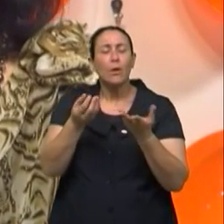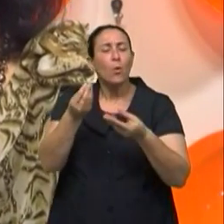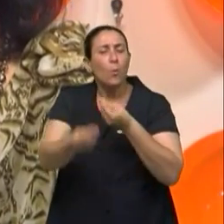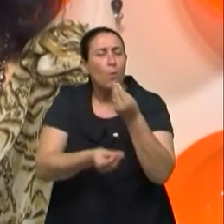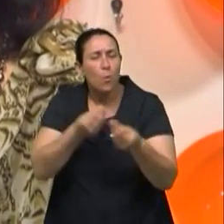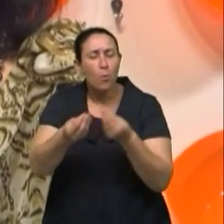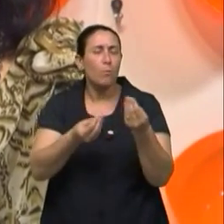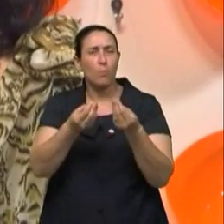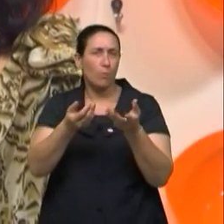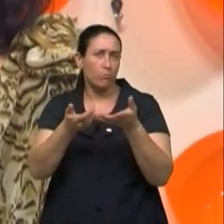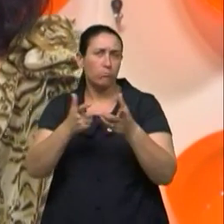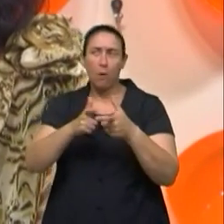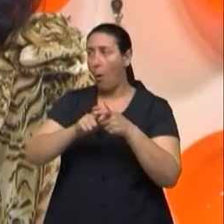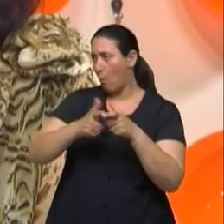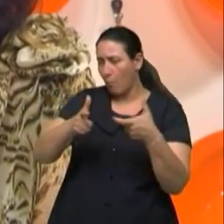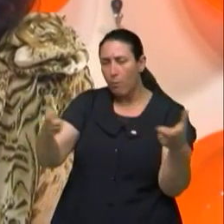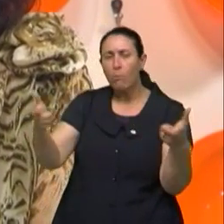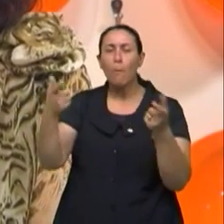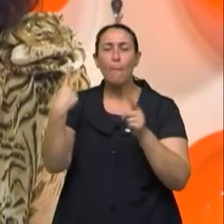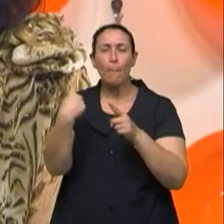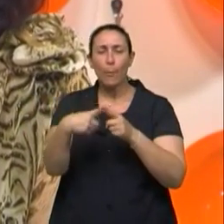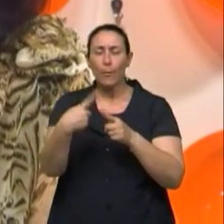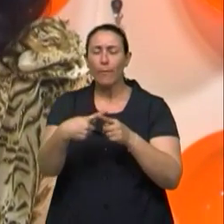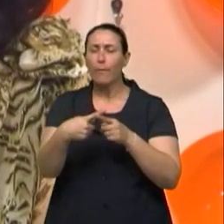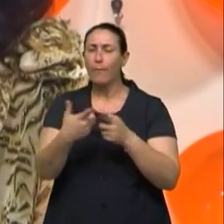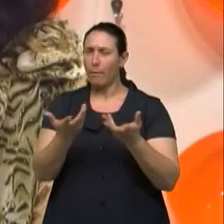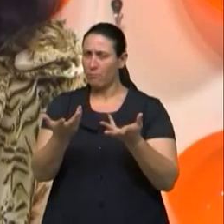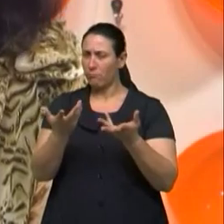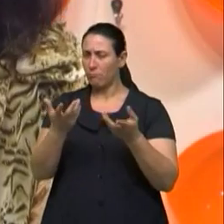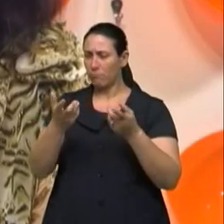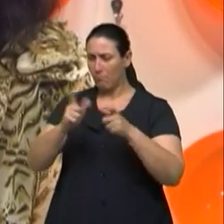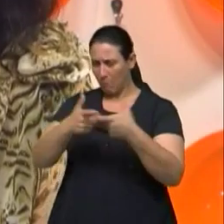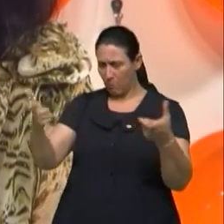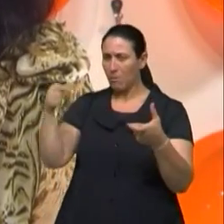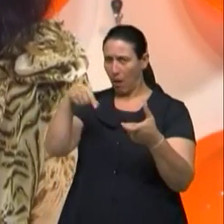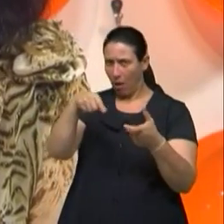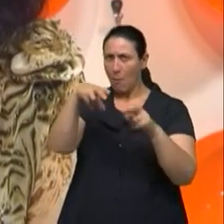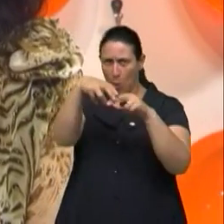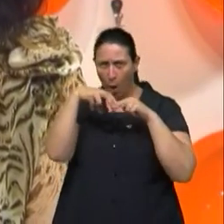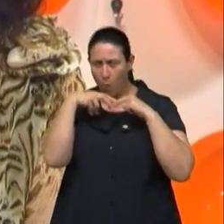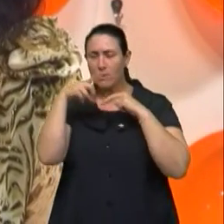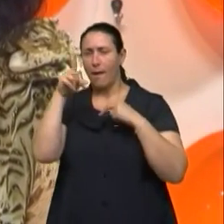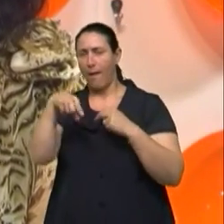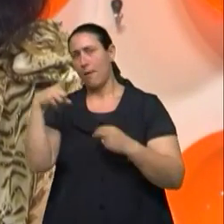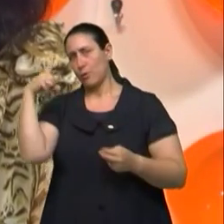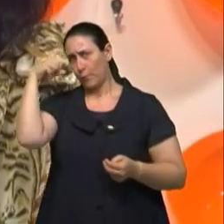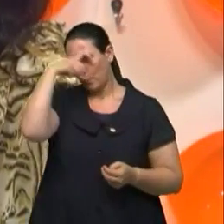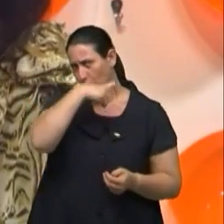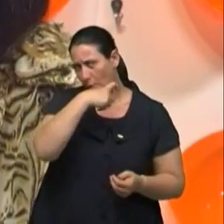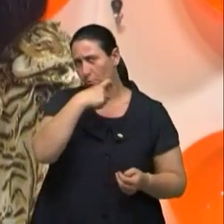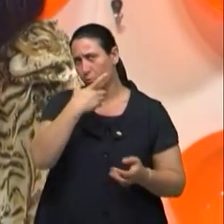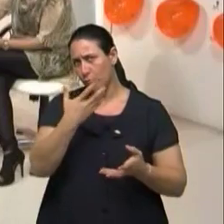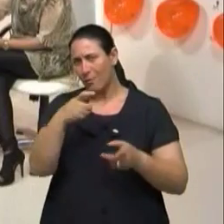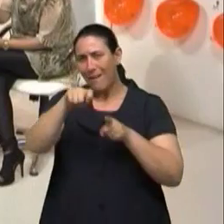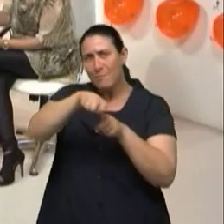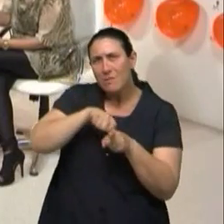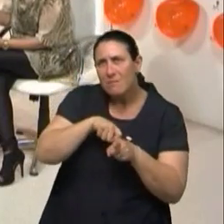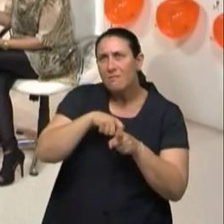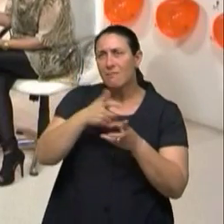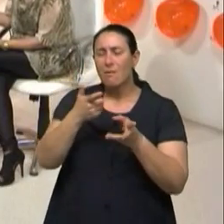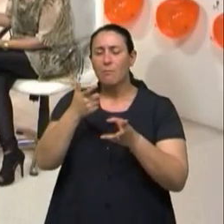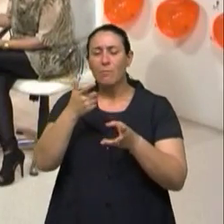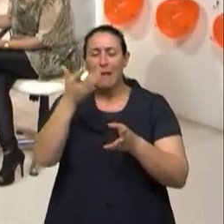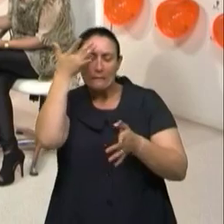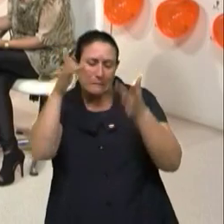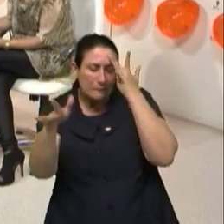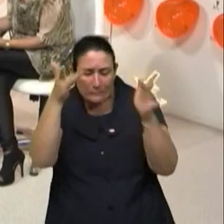incidência aumentada tem a ver com, muitas vezes, a dificuldade da colocação da camisinha, que é a